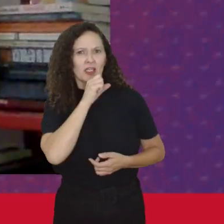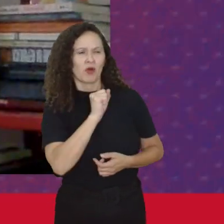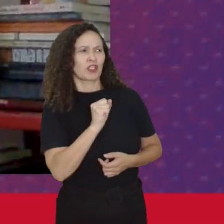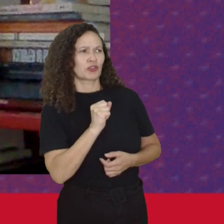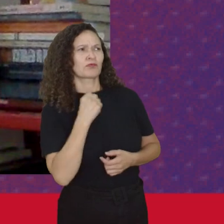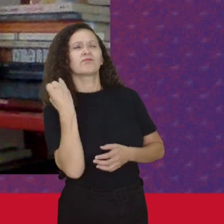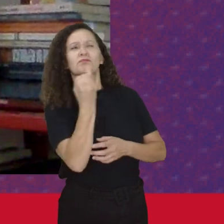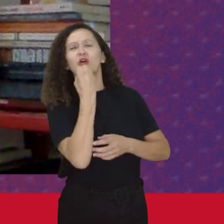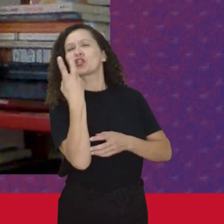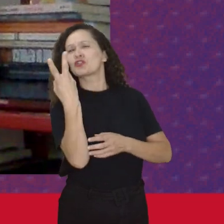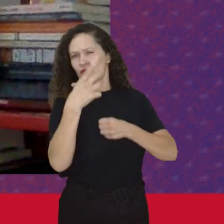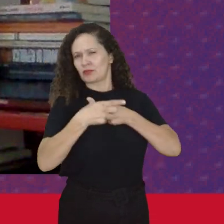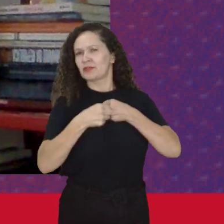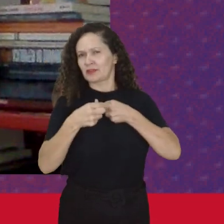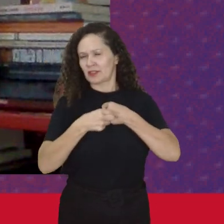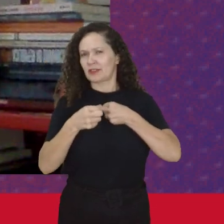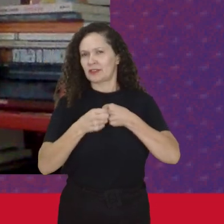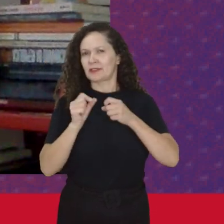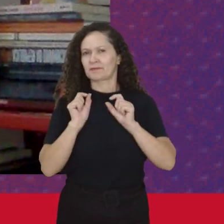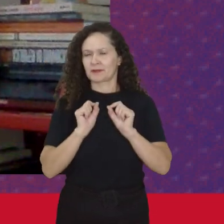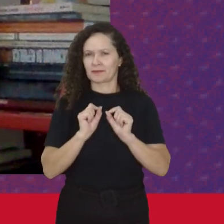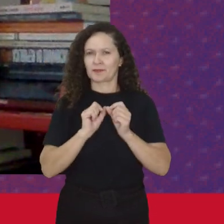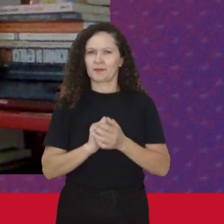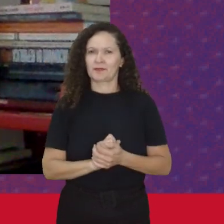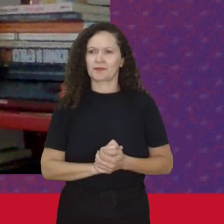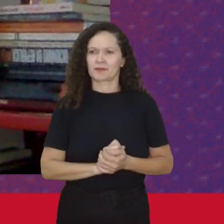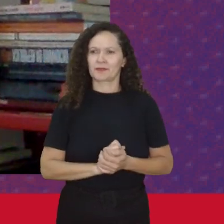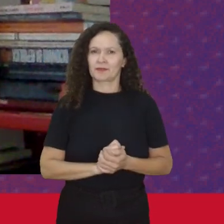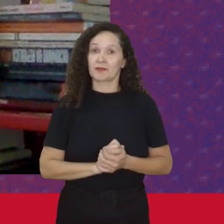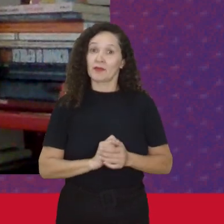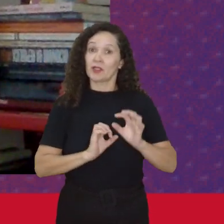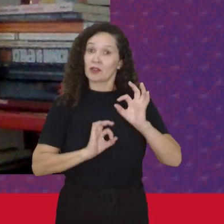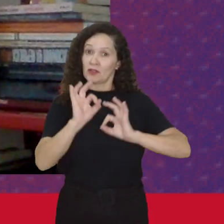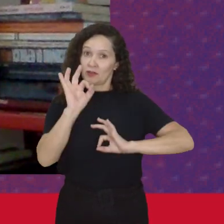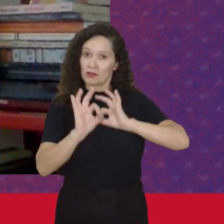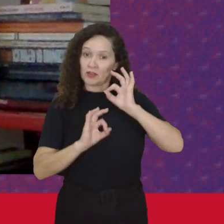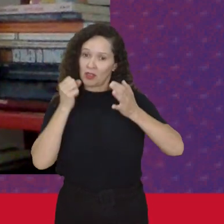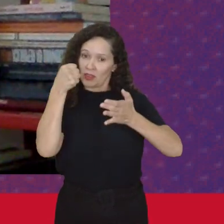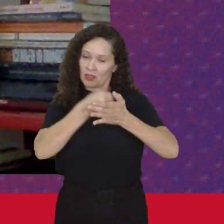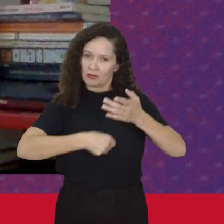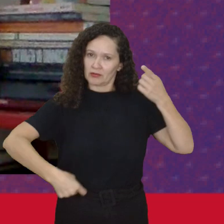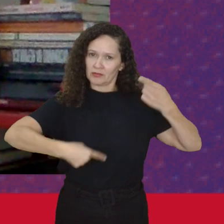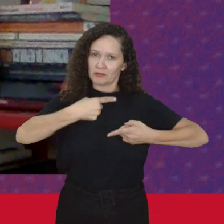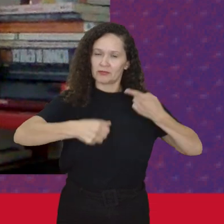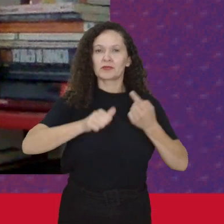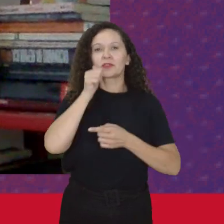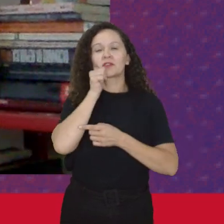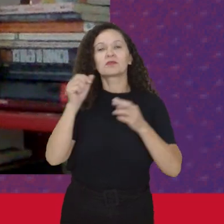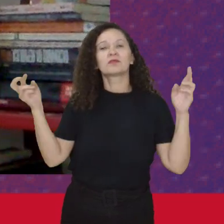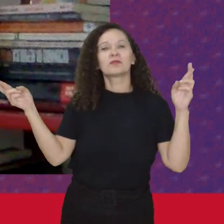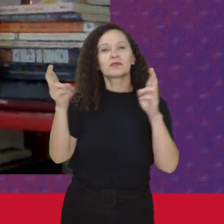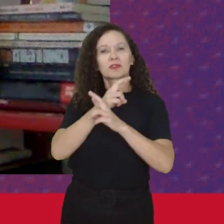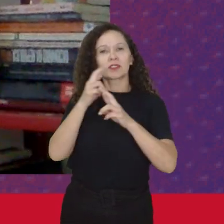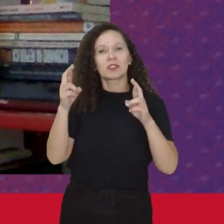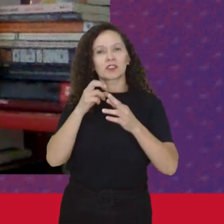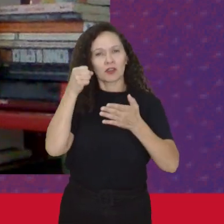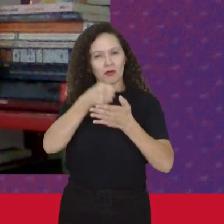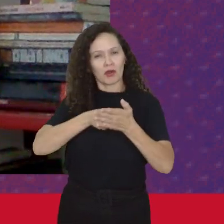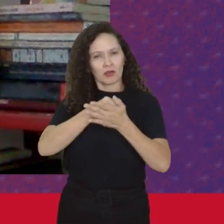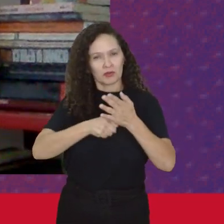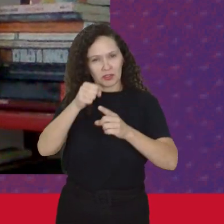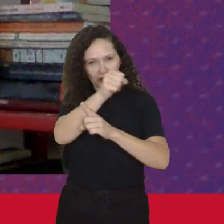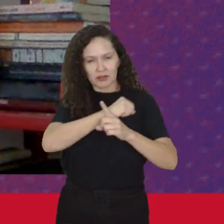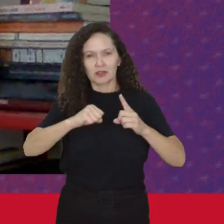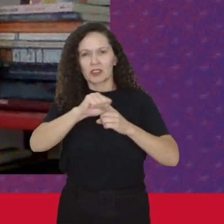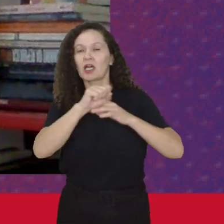destacaria Desse processo Da luta política Das mulheres Em relação Às lutas sociais